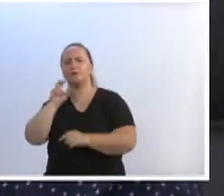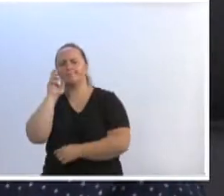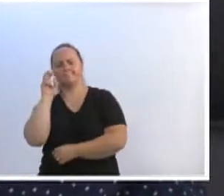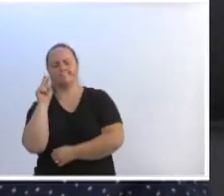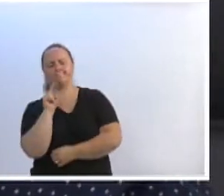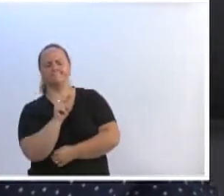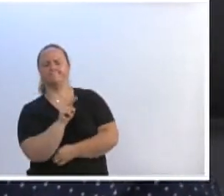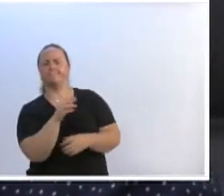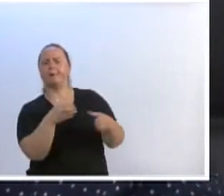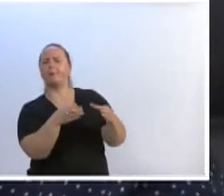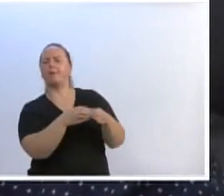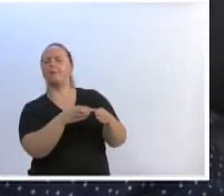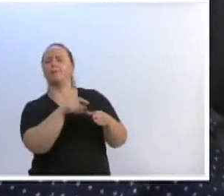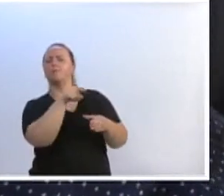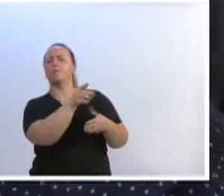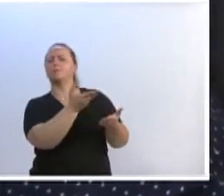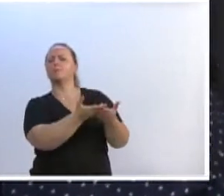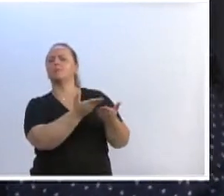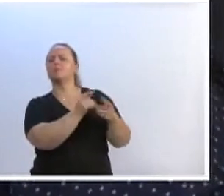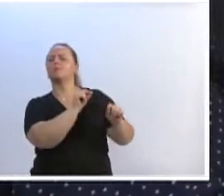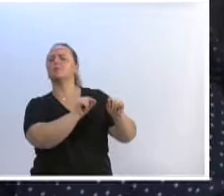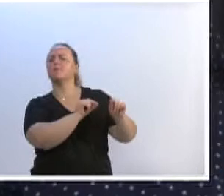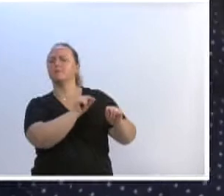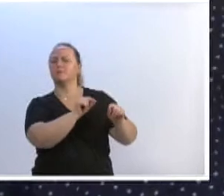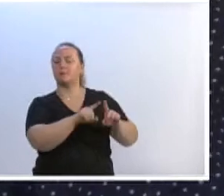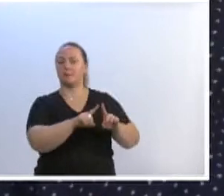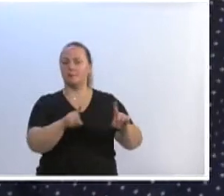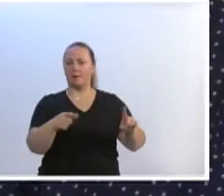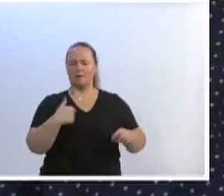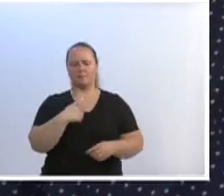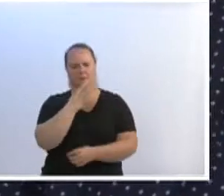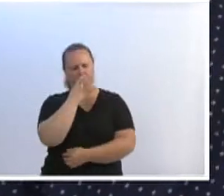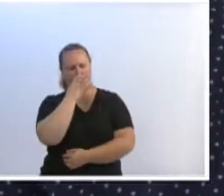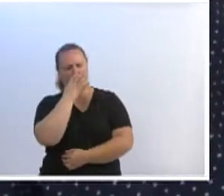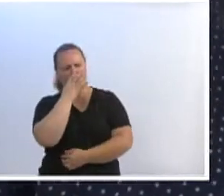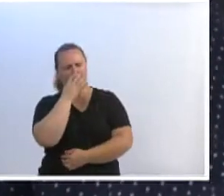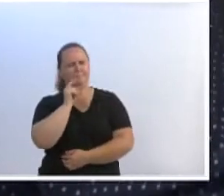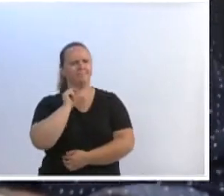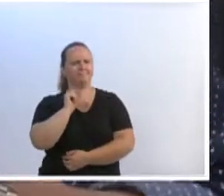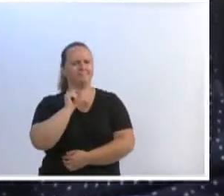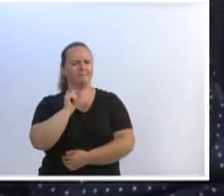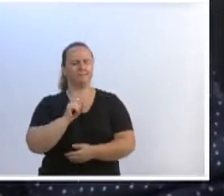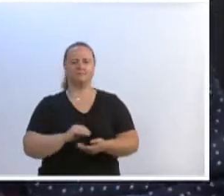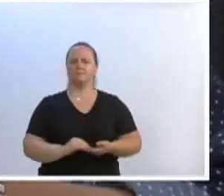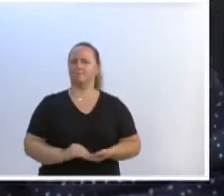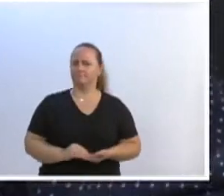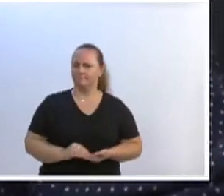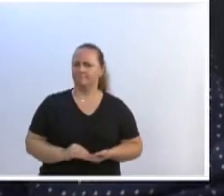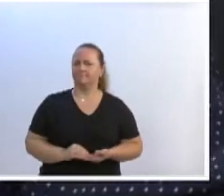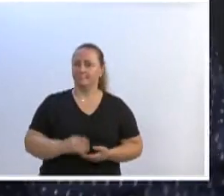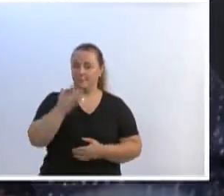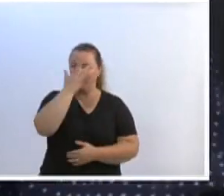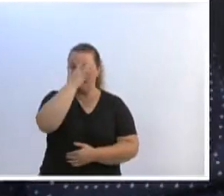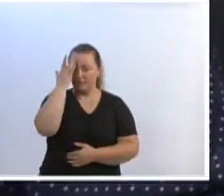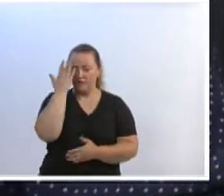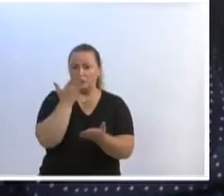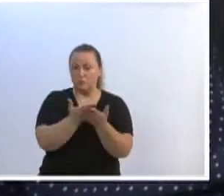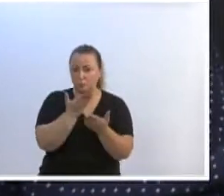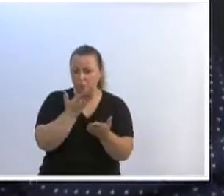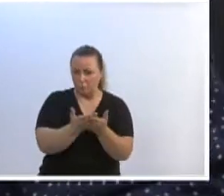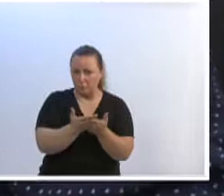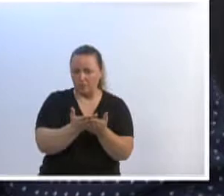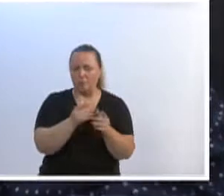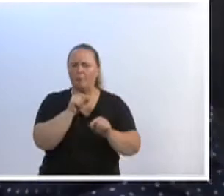deles têm. Agora, o que me admira, às vezes, é ver pessoas com formação acadêmica, jurídica,